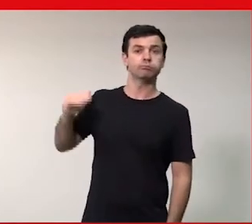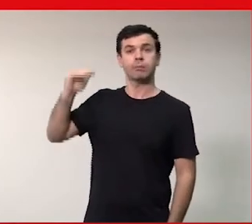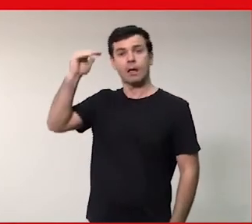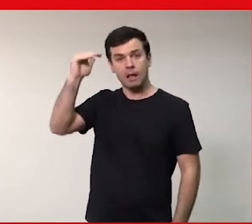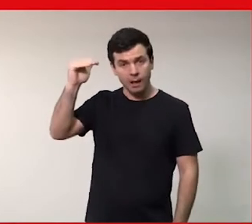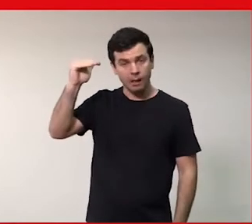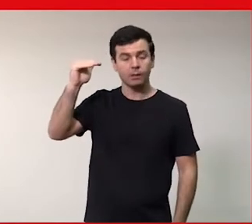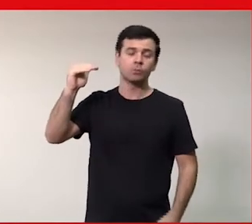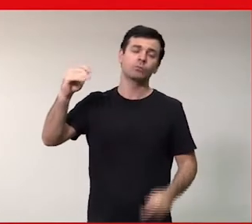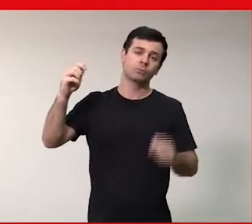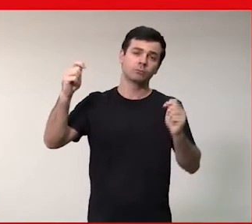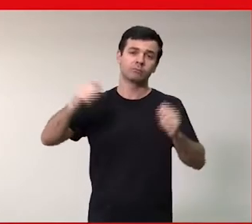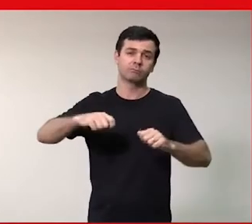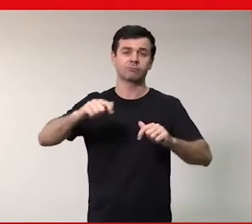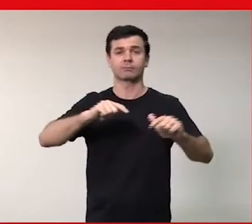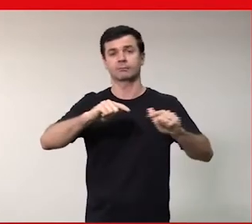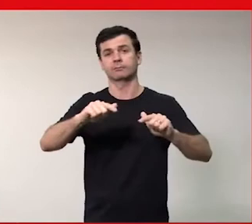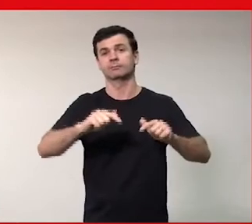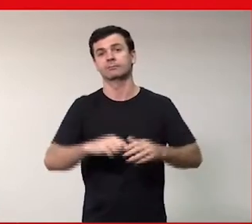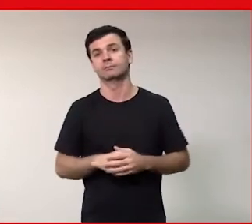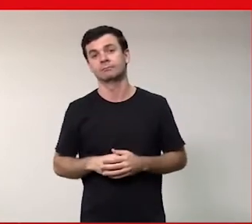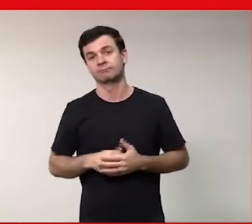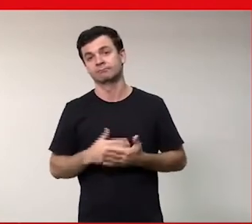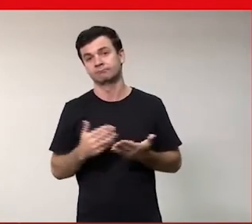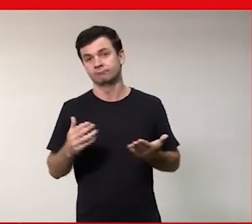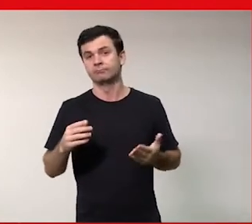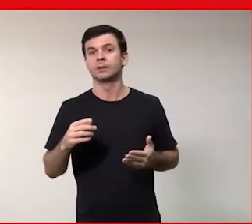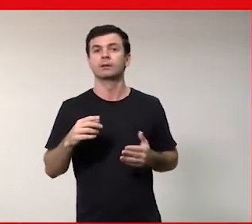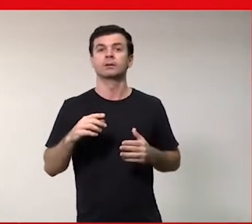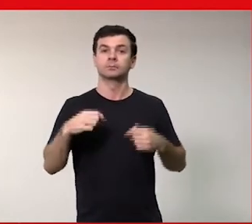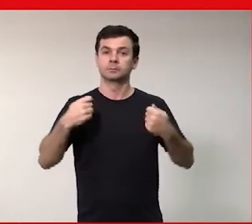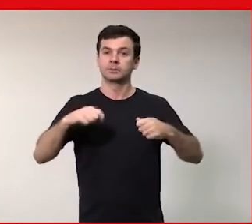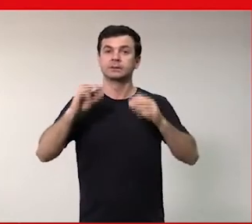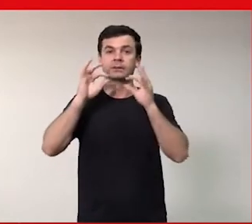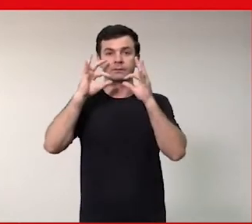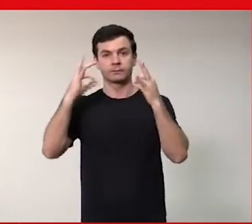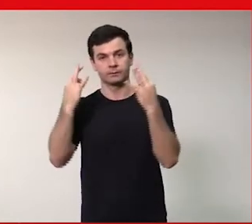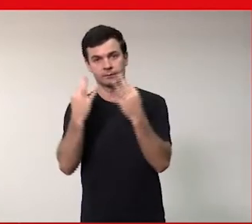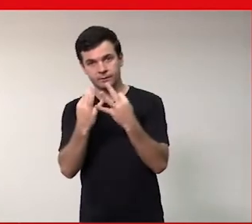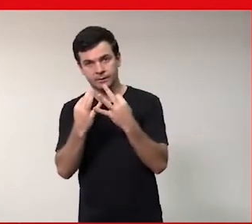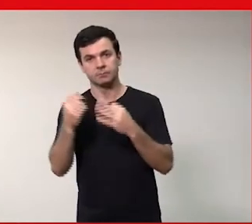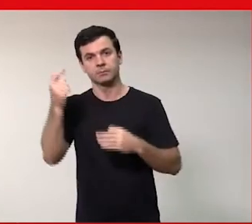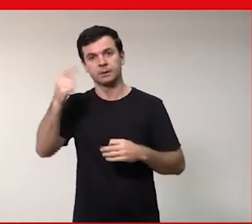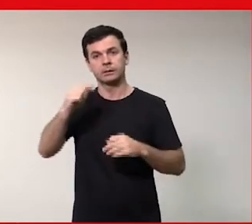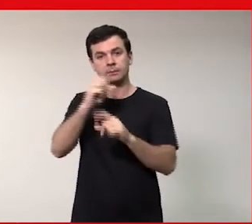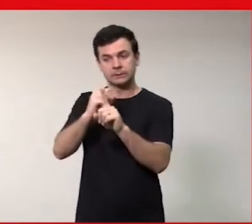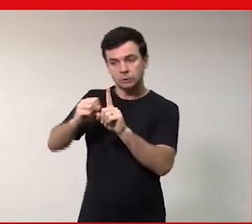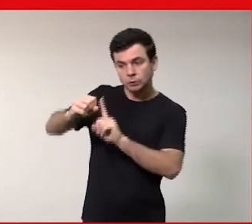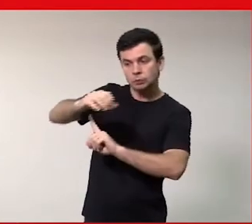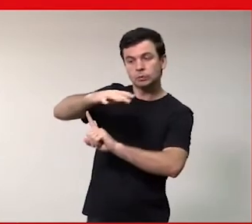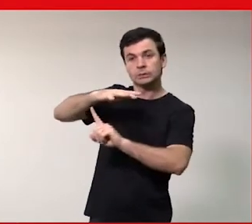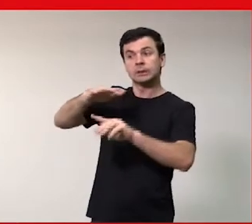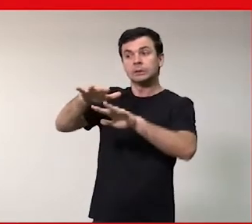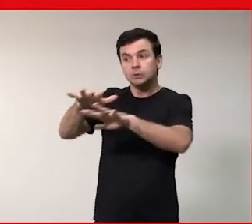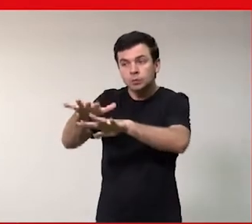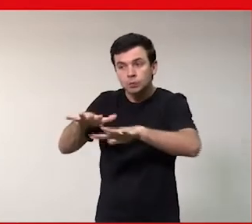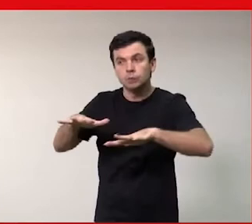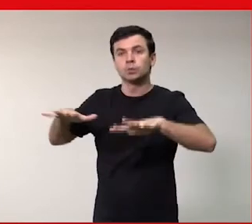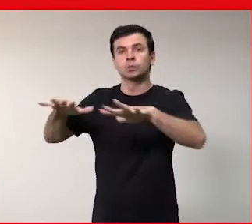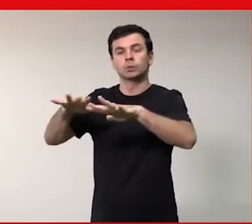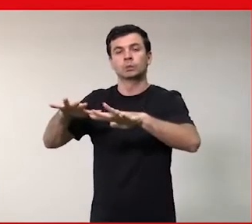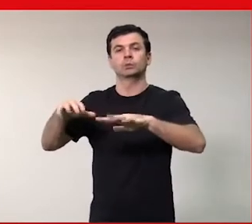que esse trabalho não só da família mas da sociedade como um todo precisa ser